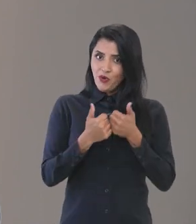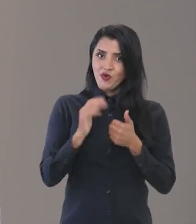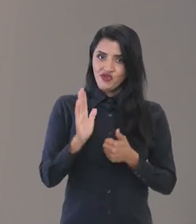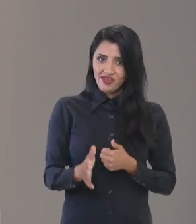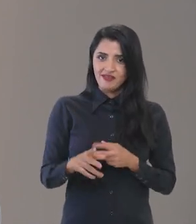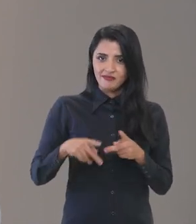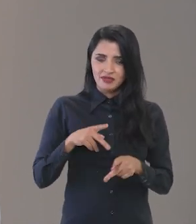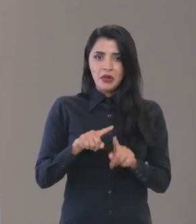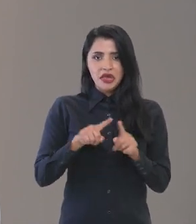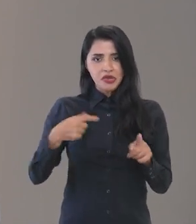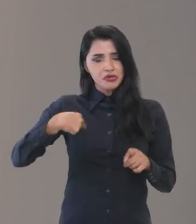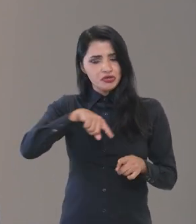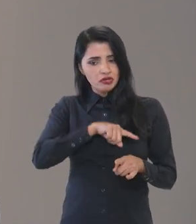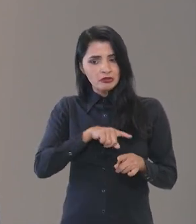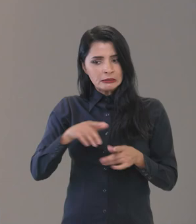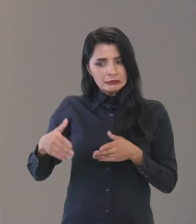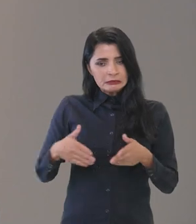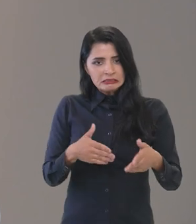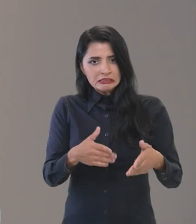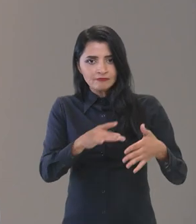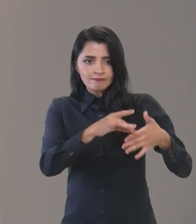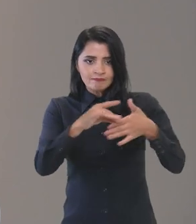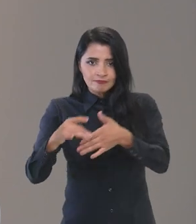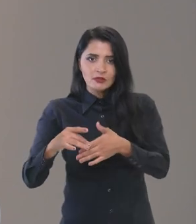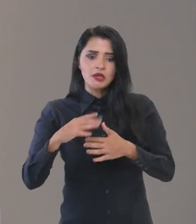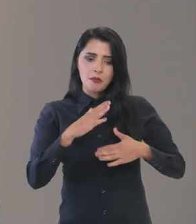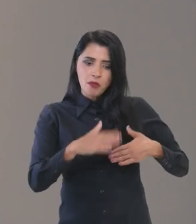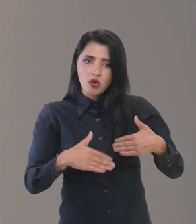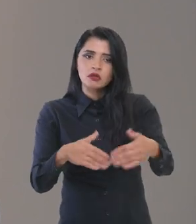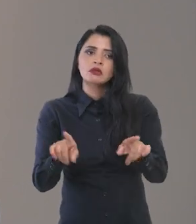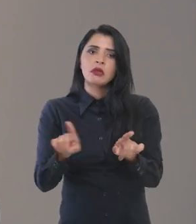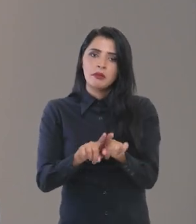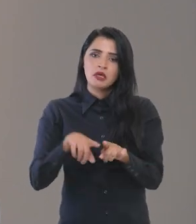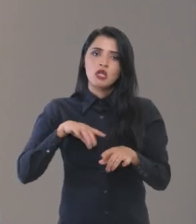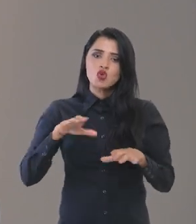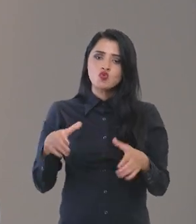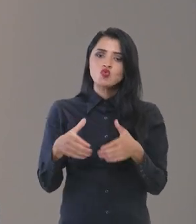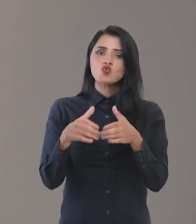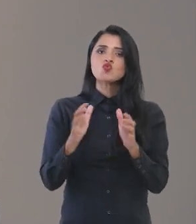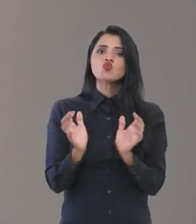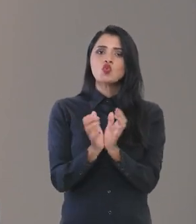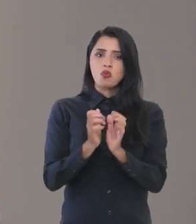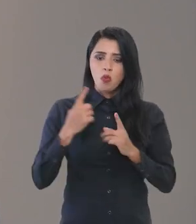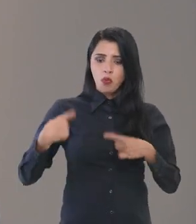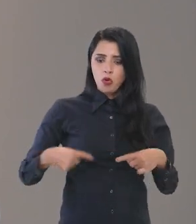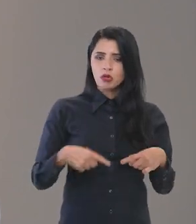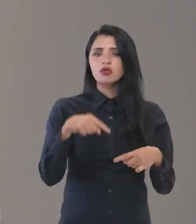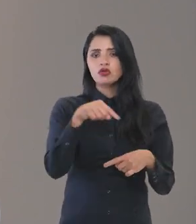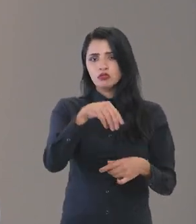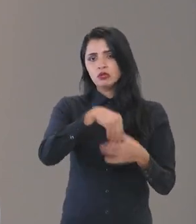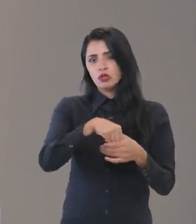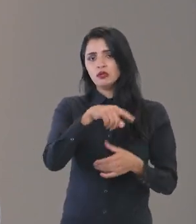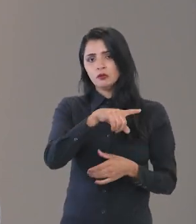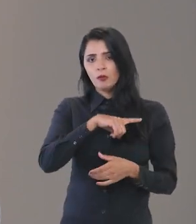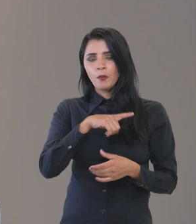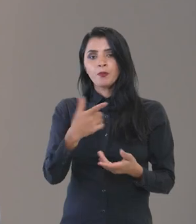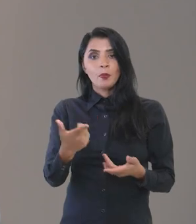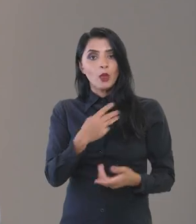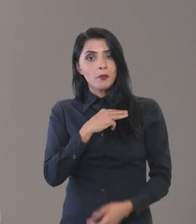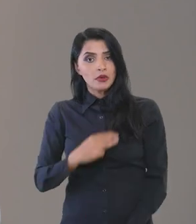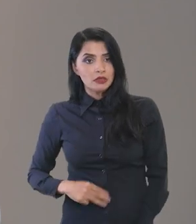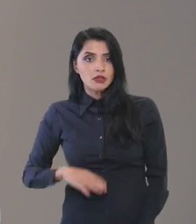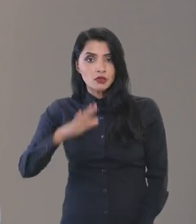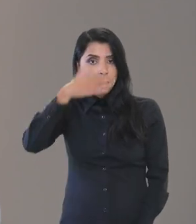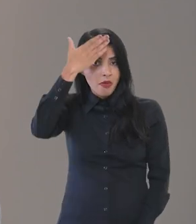nós estamos conduzindo a um processo que está envolvendo também a classe política nesse debate. O ministro